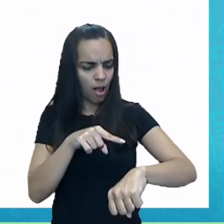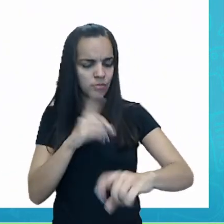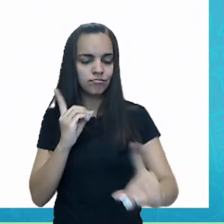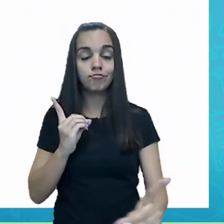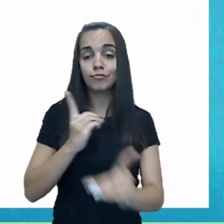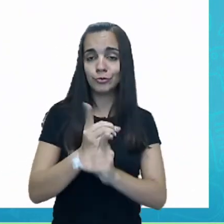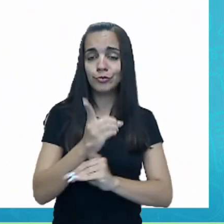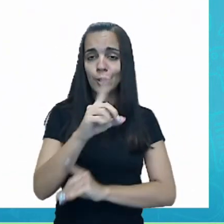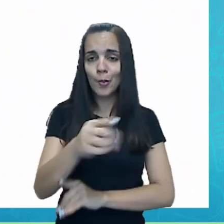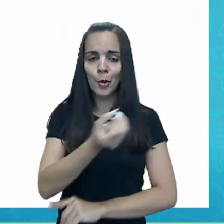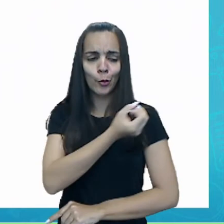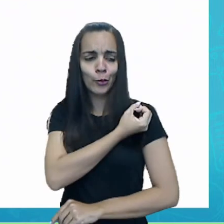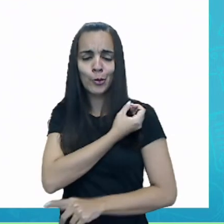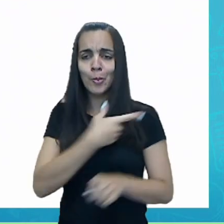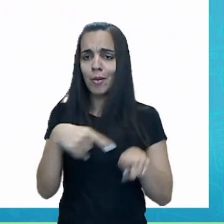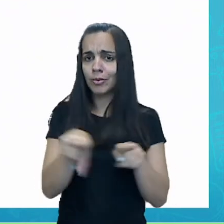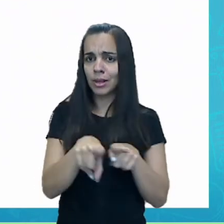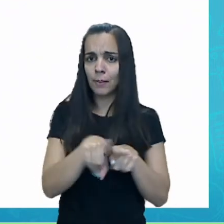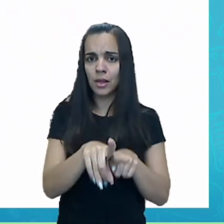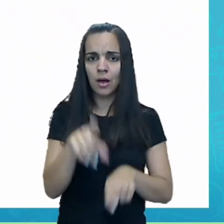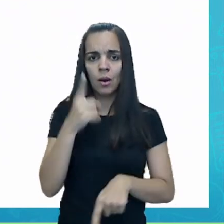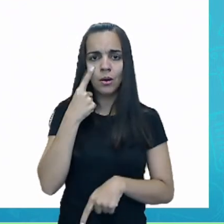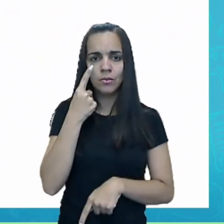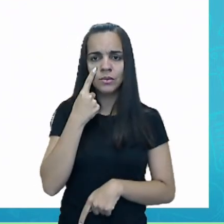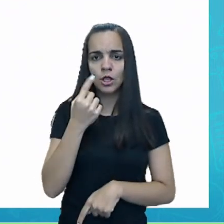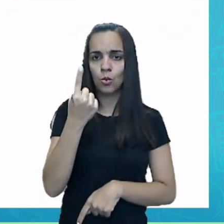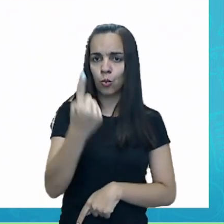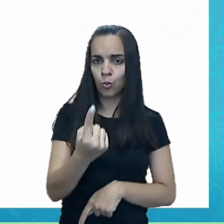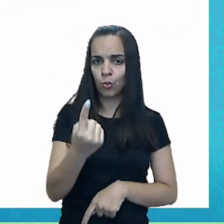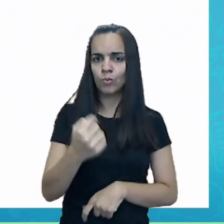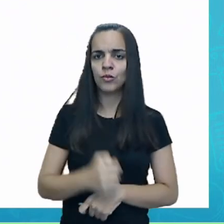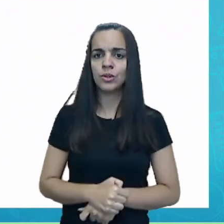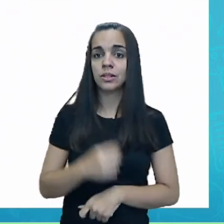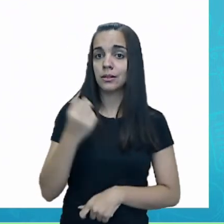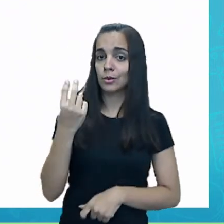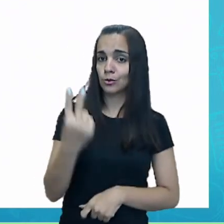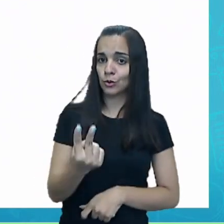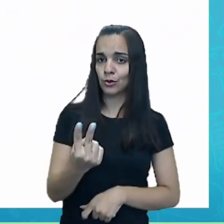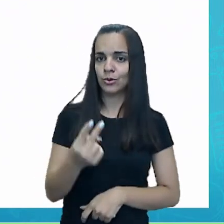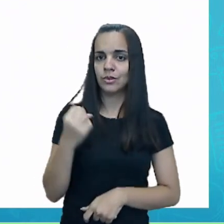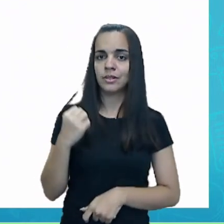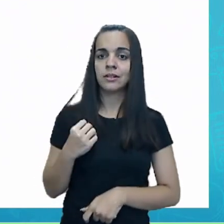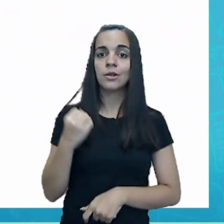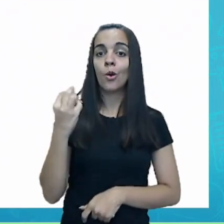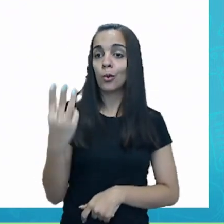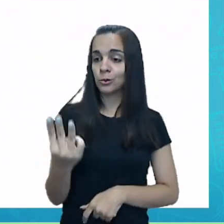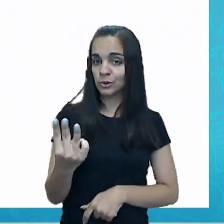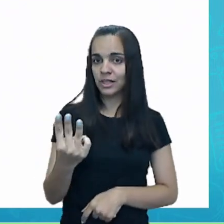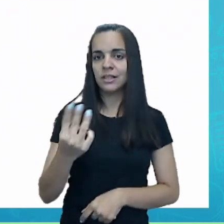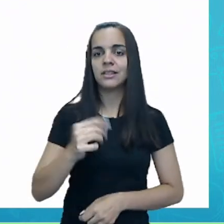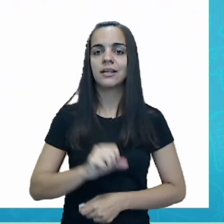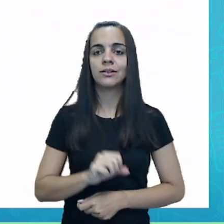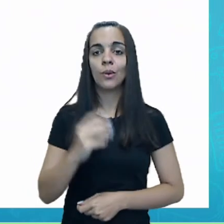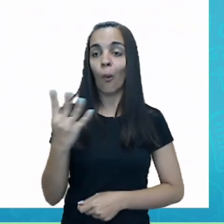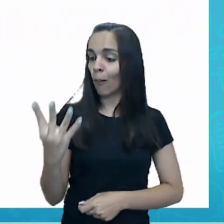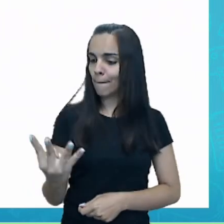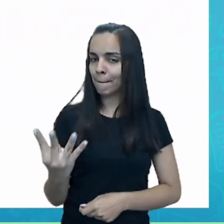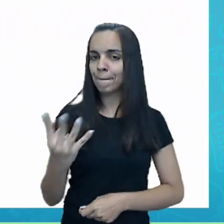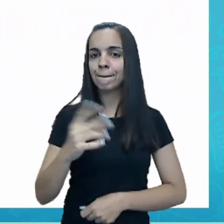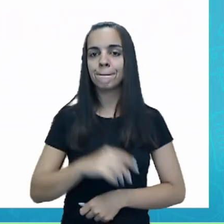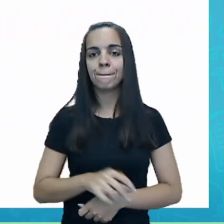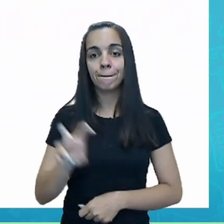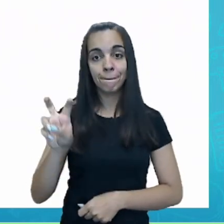números. Olha aqui. Aqui nós temos o numeral 1, o 2, o 3, o 4,